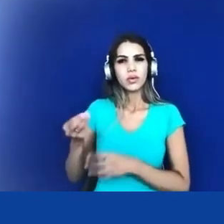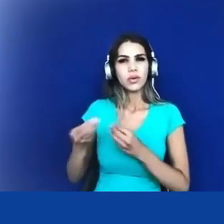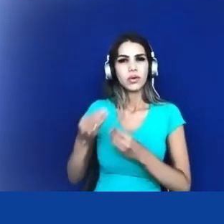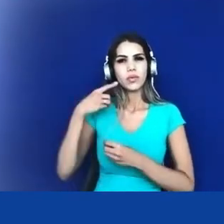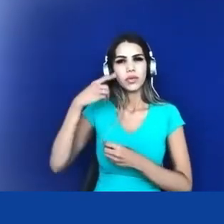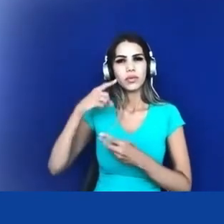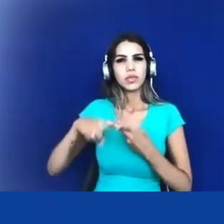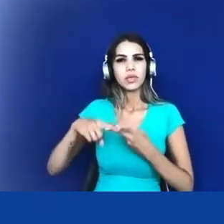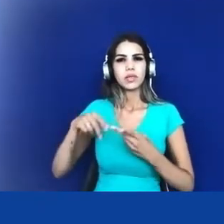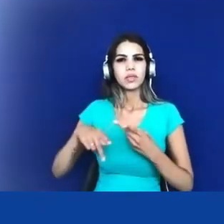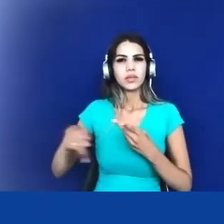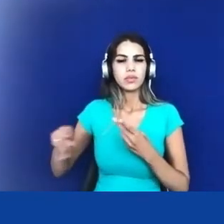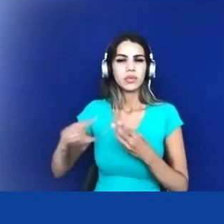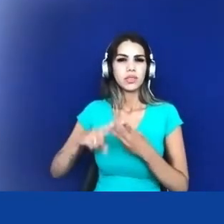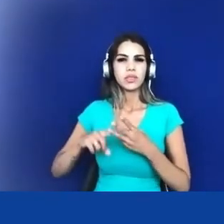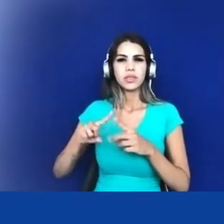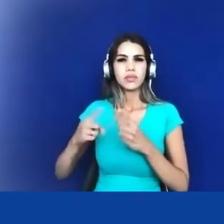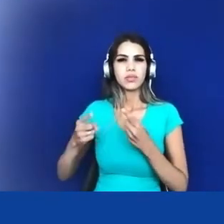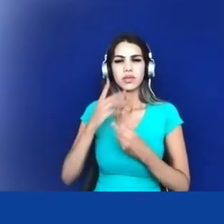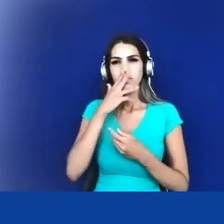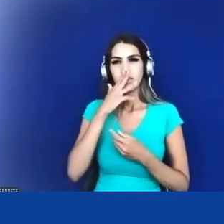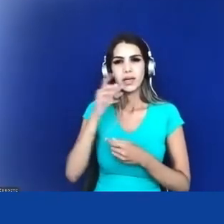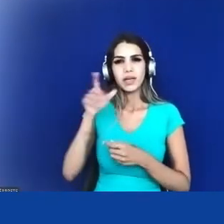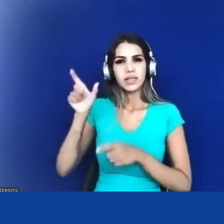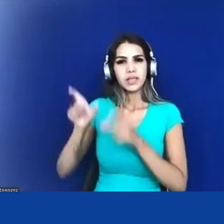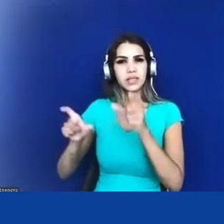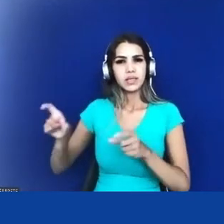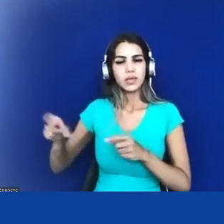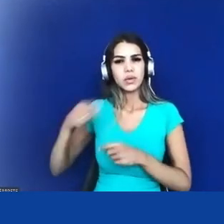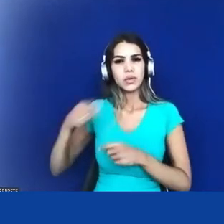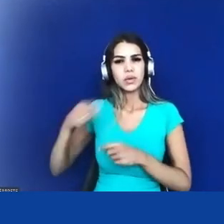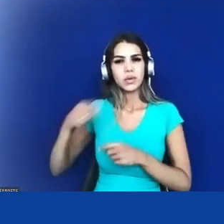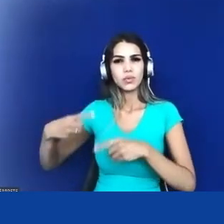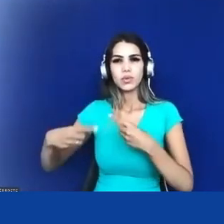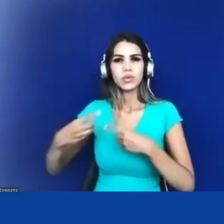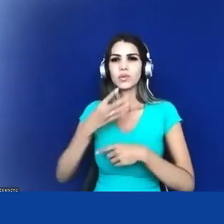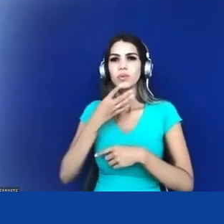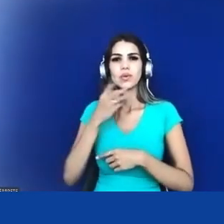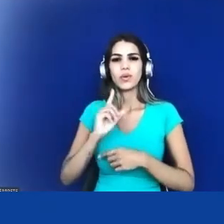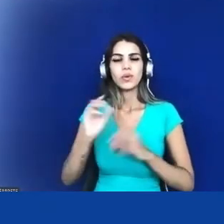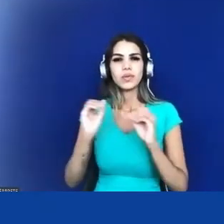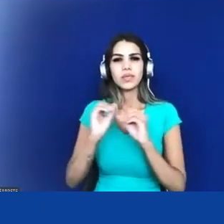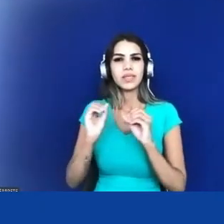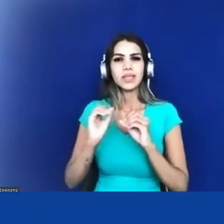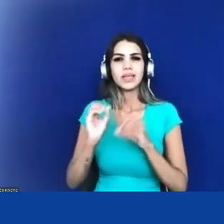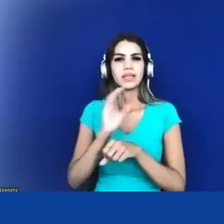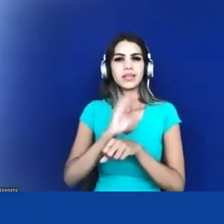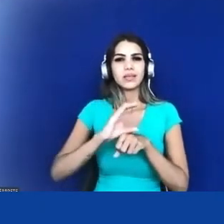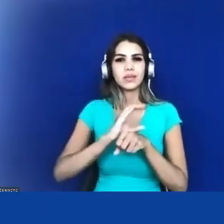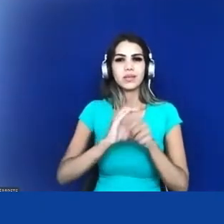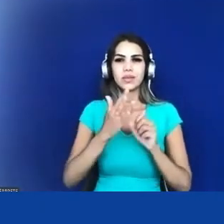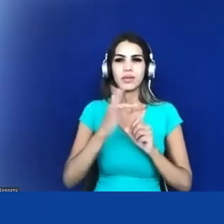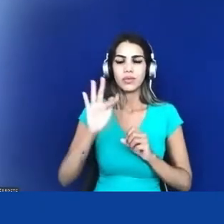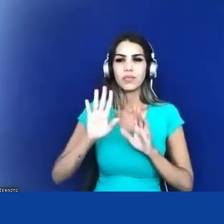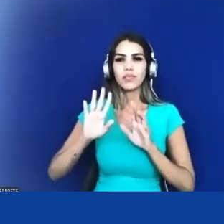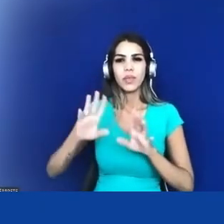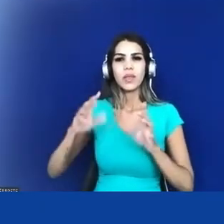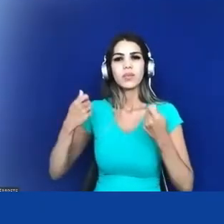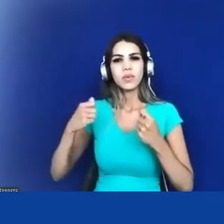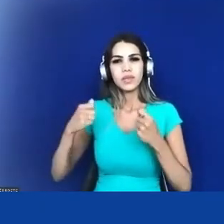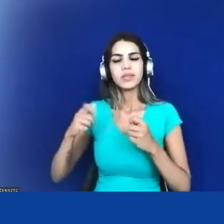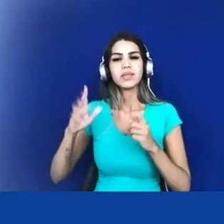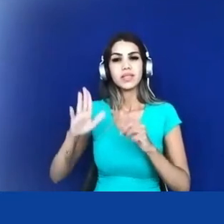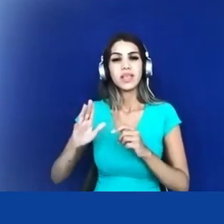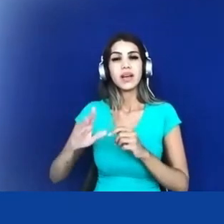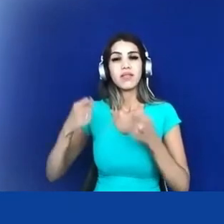conheçam a nossa constituição federal essa devia ser uma premissa antes de você se candidatar você devia fazer uma prova para saber se você